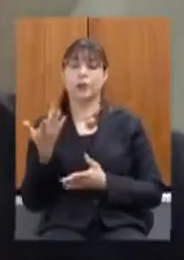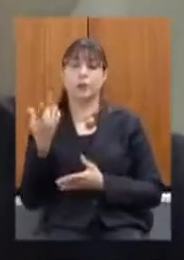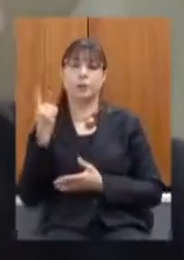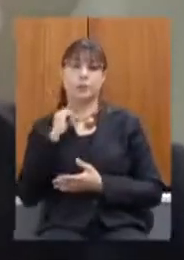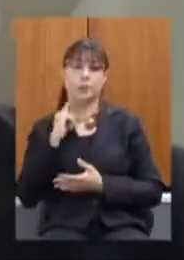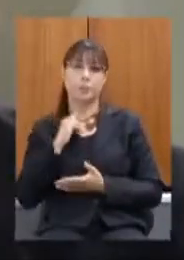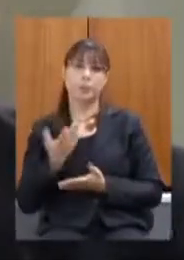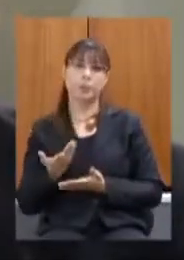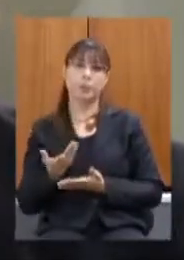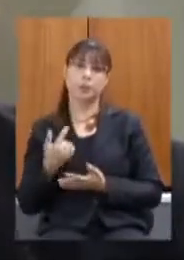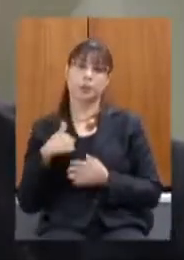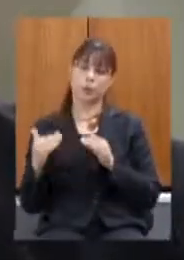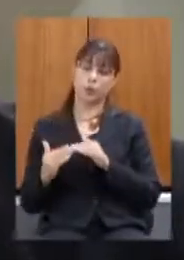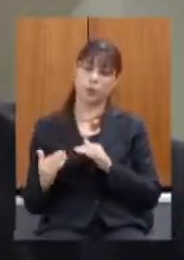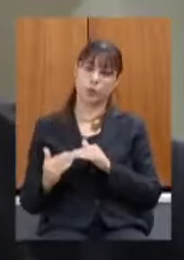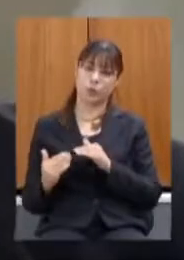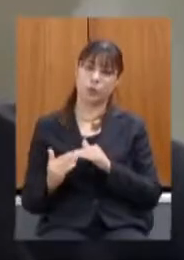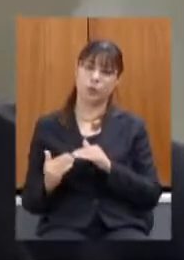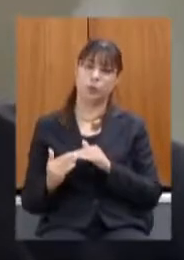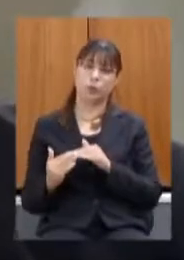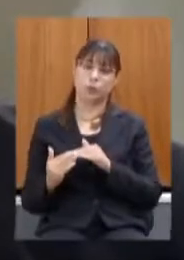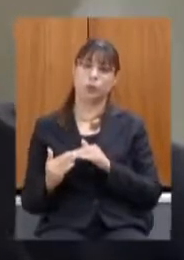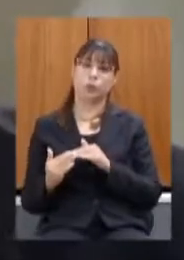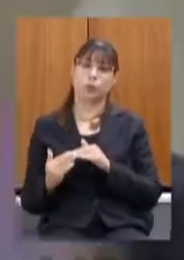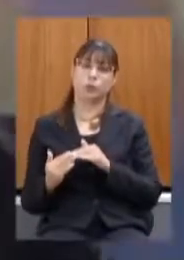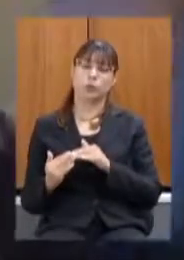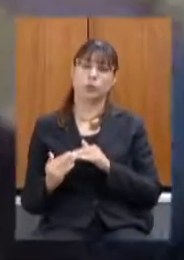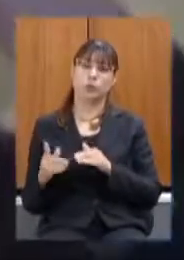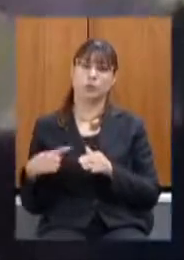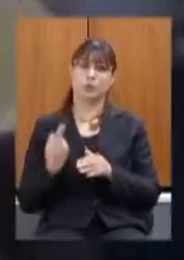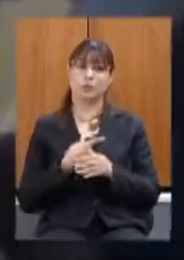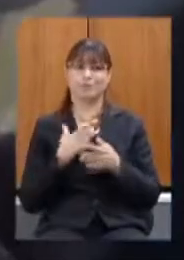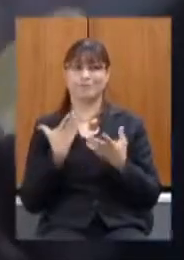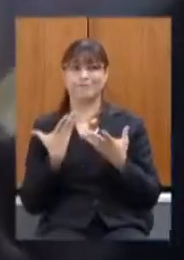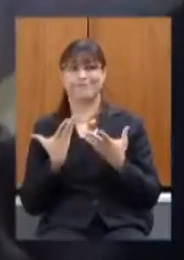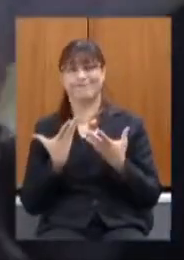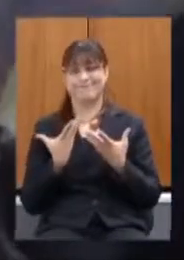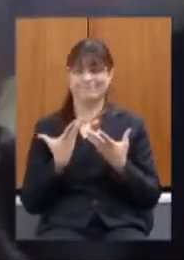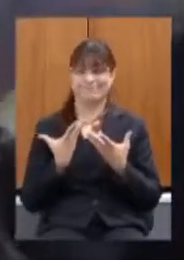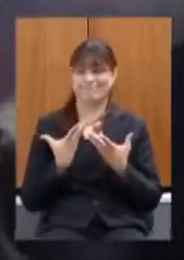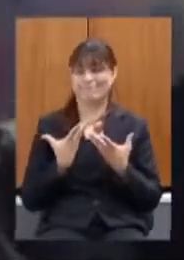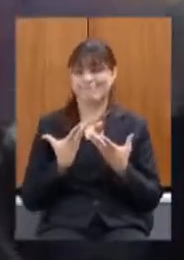senhor nós ficamos até decepcionados pela